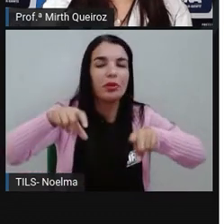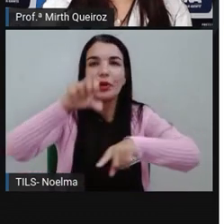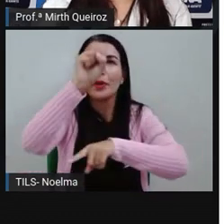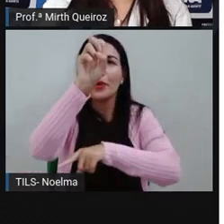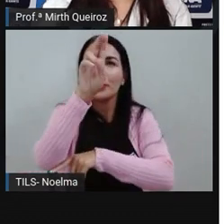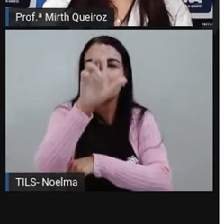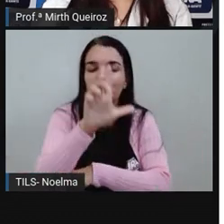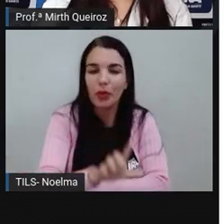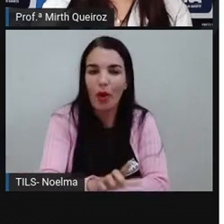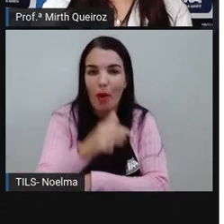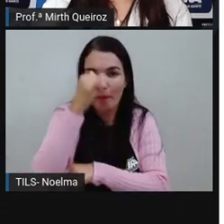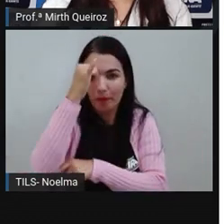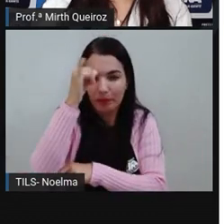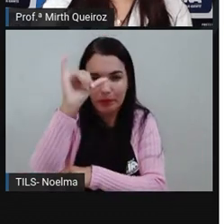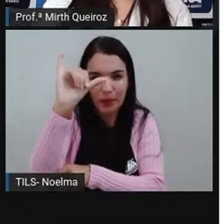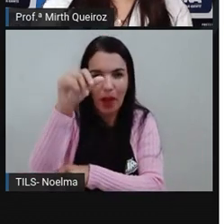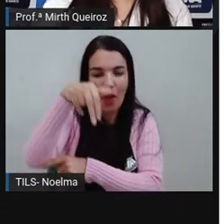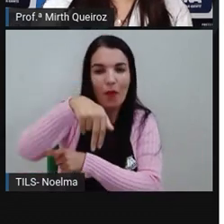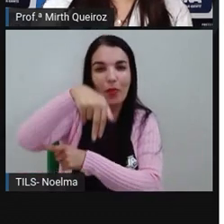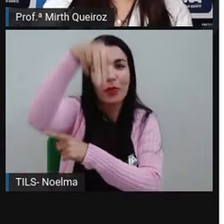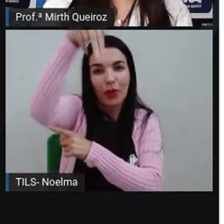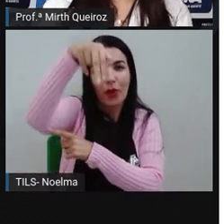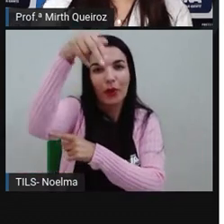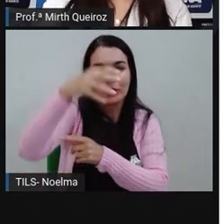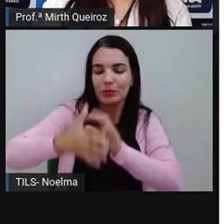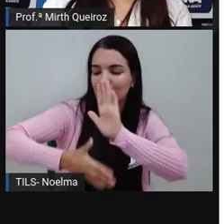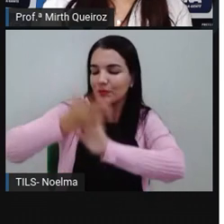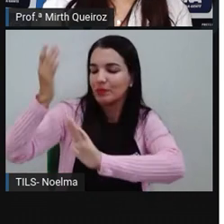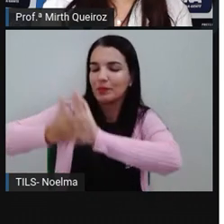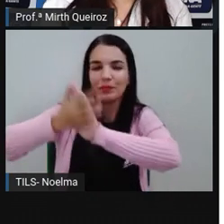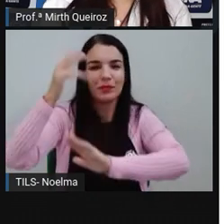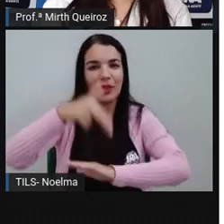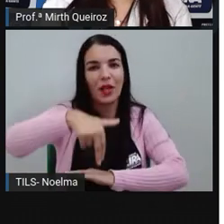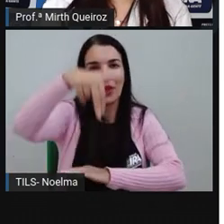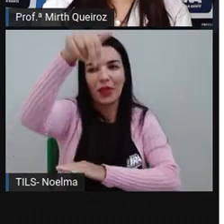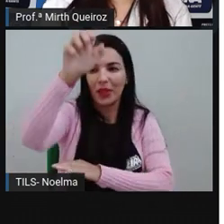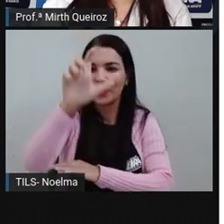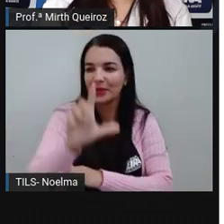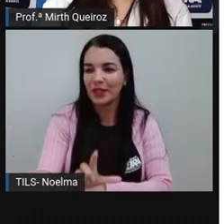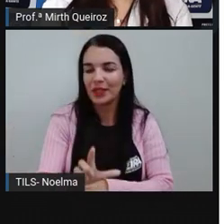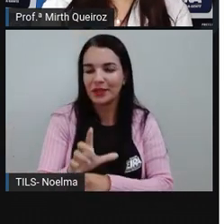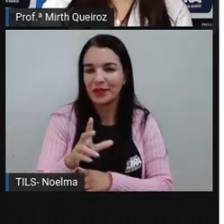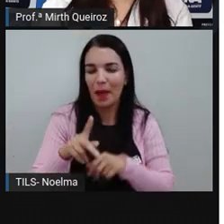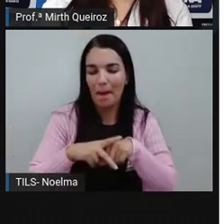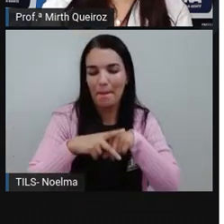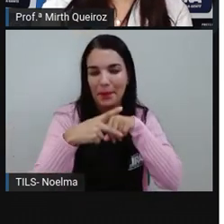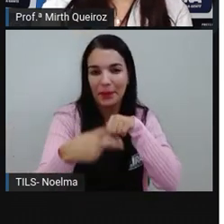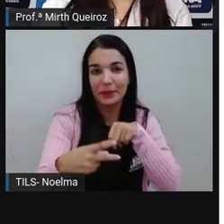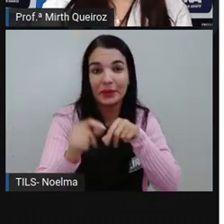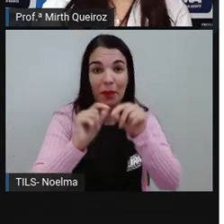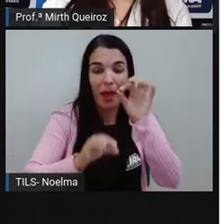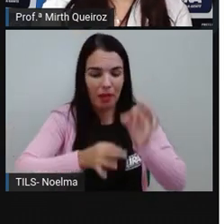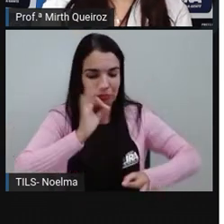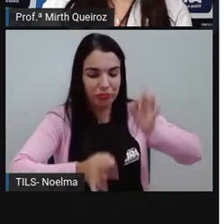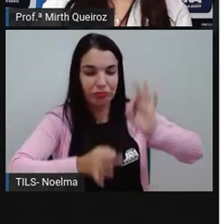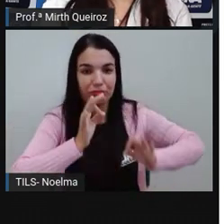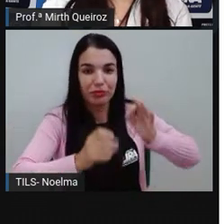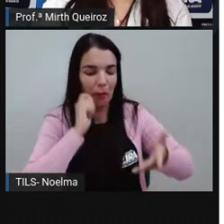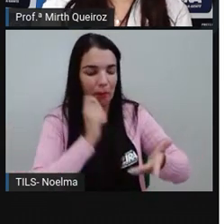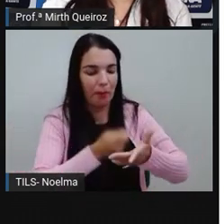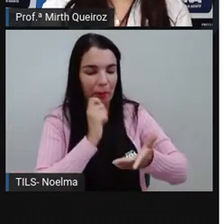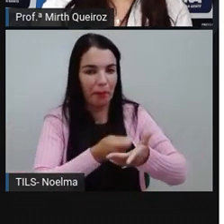o boiadeiro. O Norte, ao aventureiro. Ao Nordeste, a poesia. Ao juiz, se dá